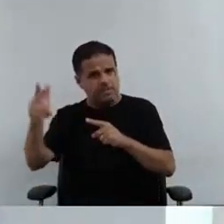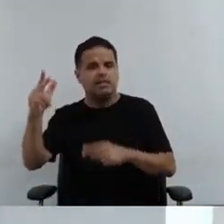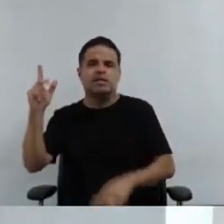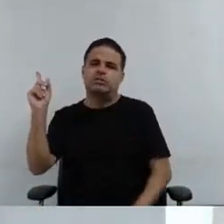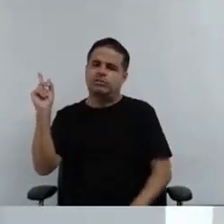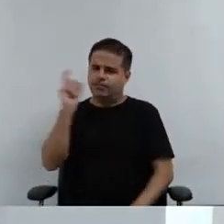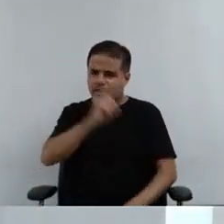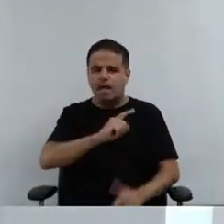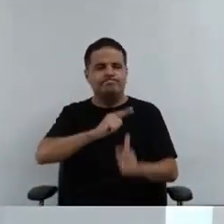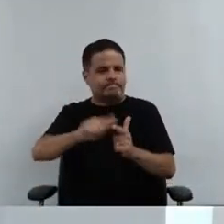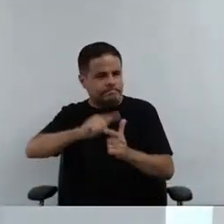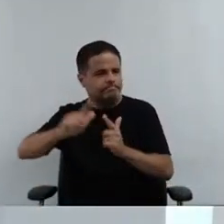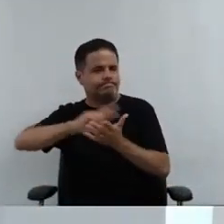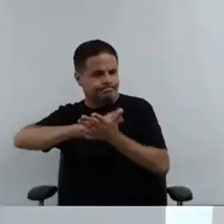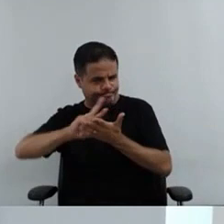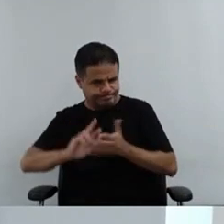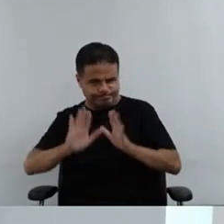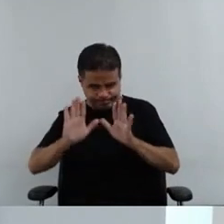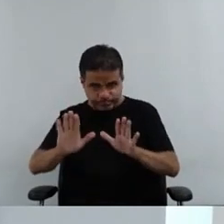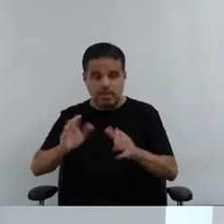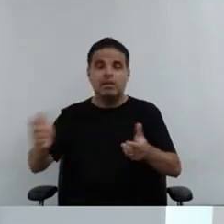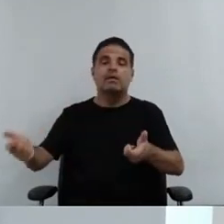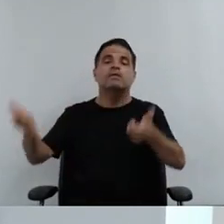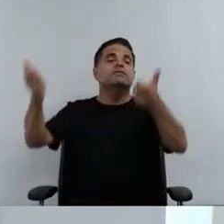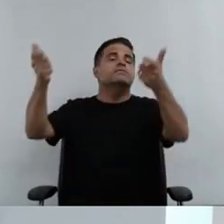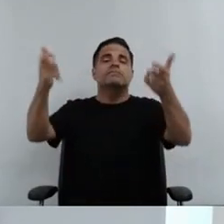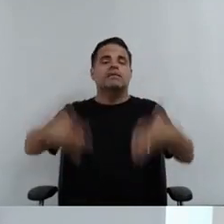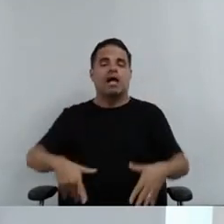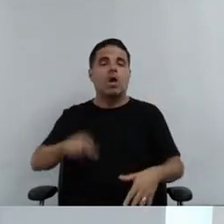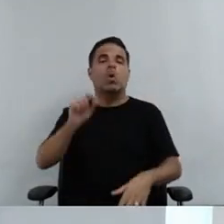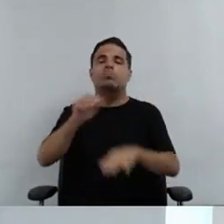presidente, eu gostaria de trazer aqui